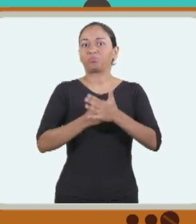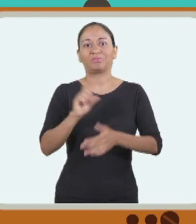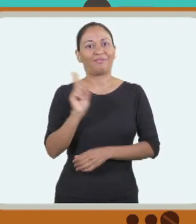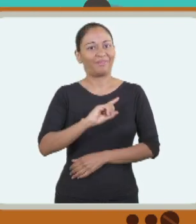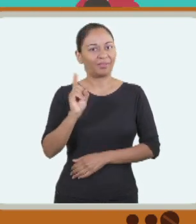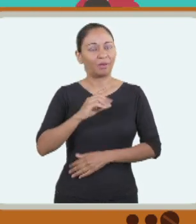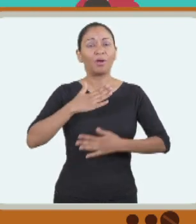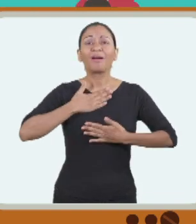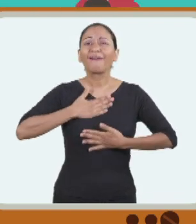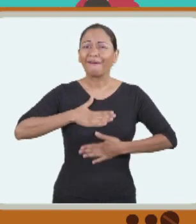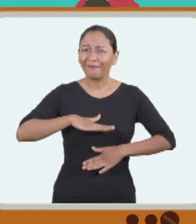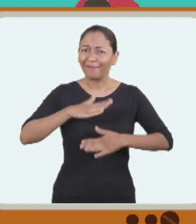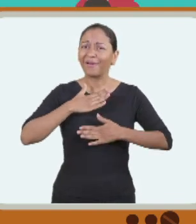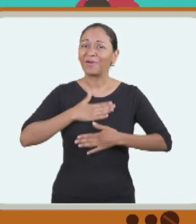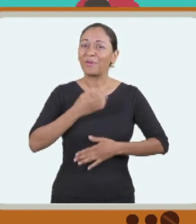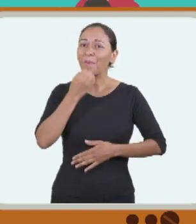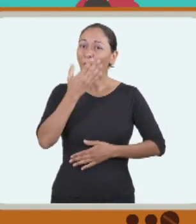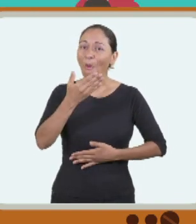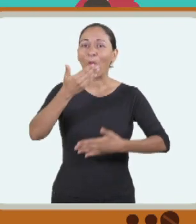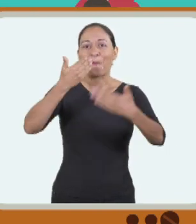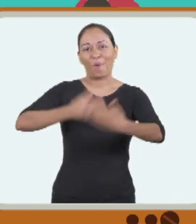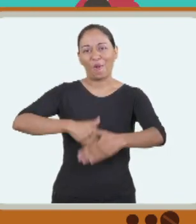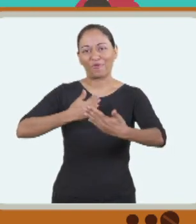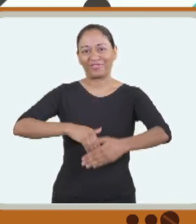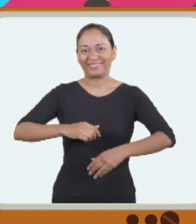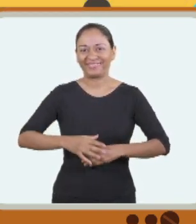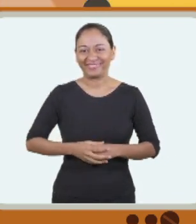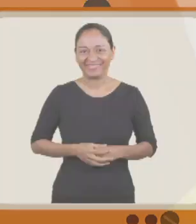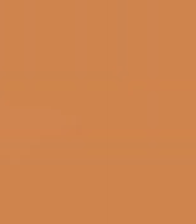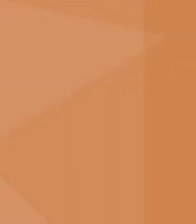exageros. Mantenha calma e boa prova!